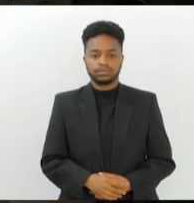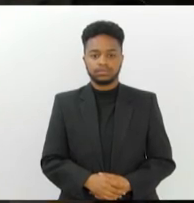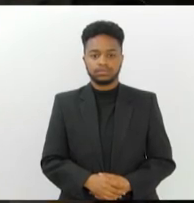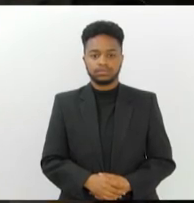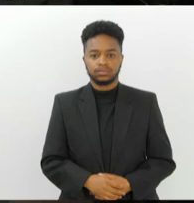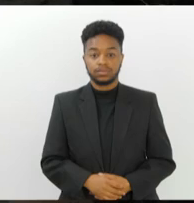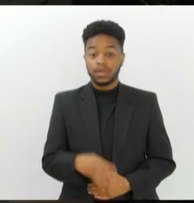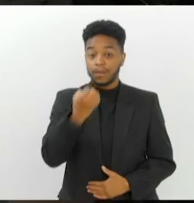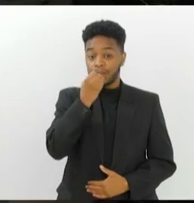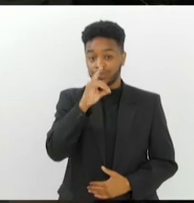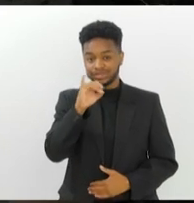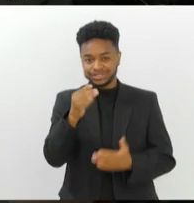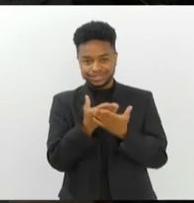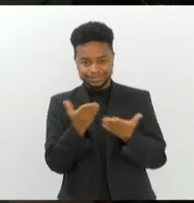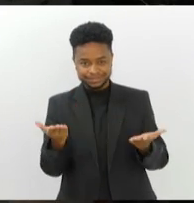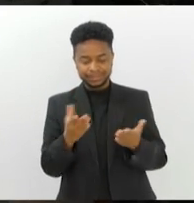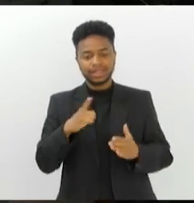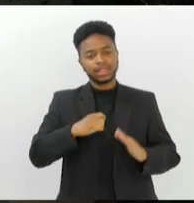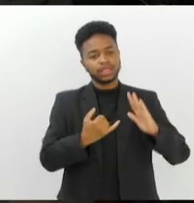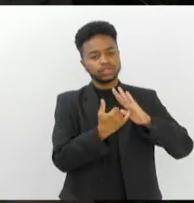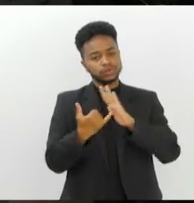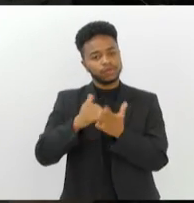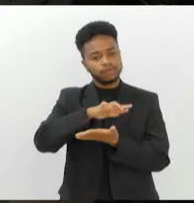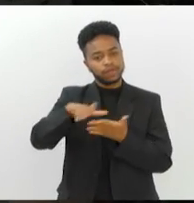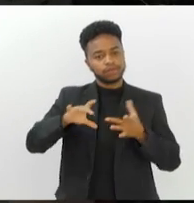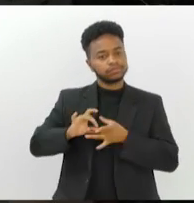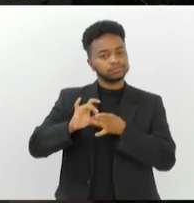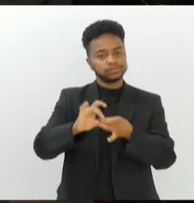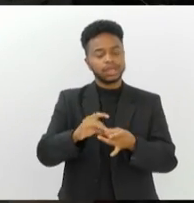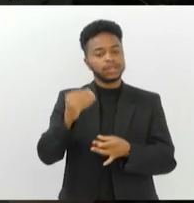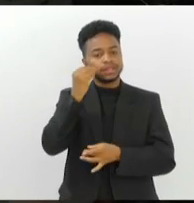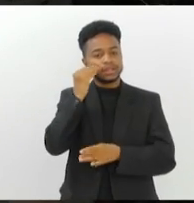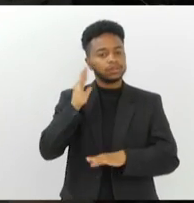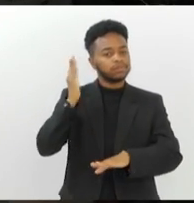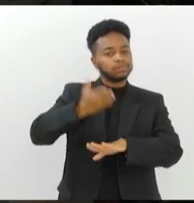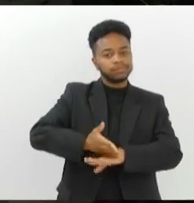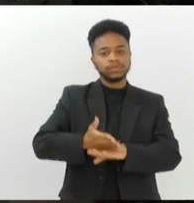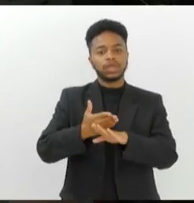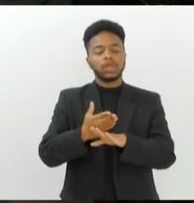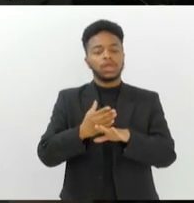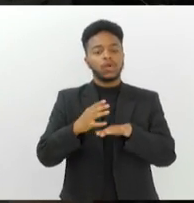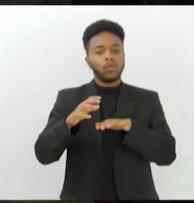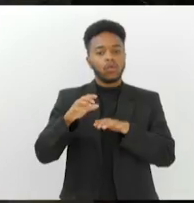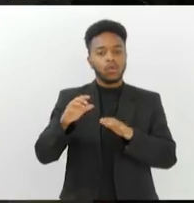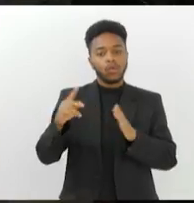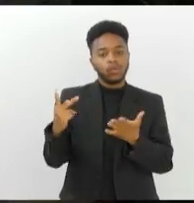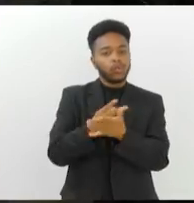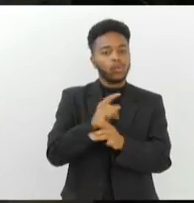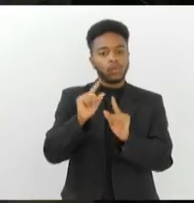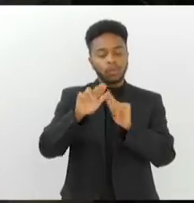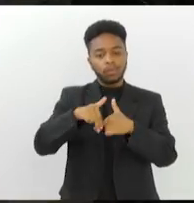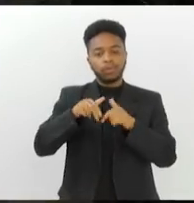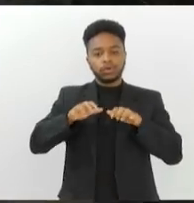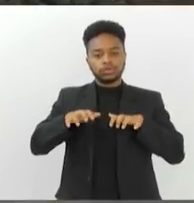Bom Dia. Instituições se unem no combate aos efeitos da estiagem no Estado do Rio de Janeiro.